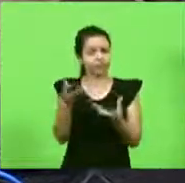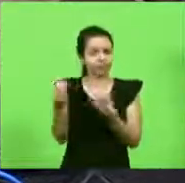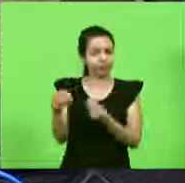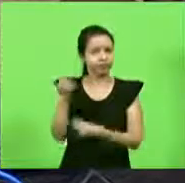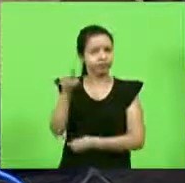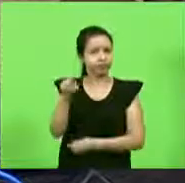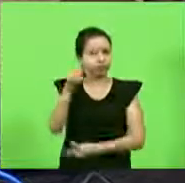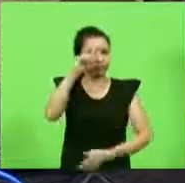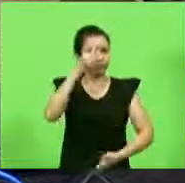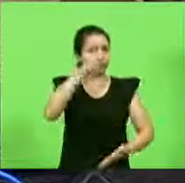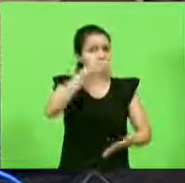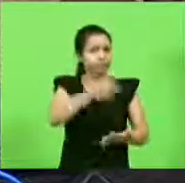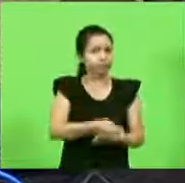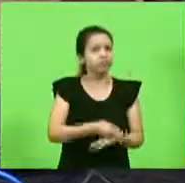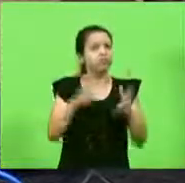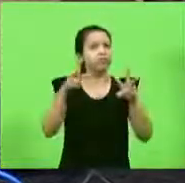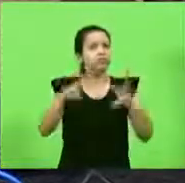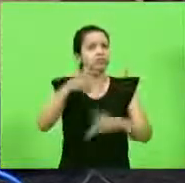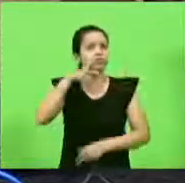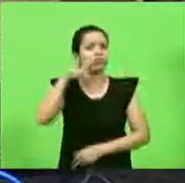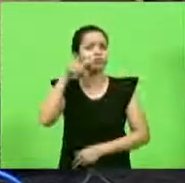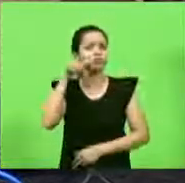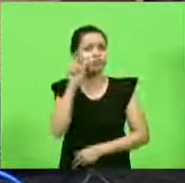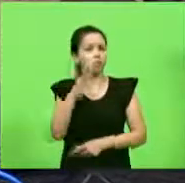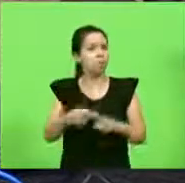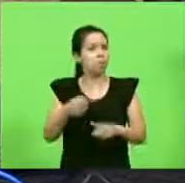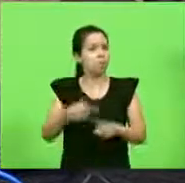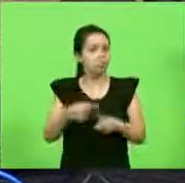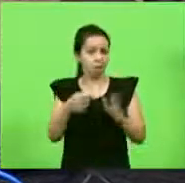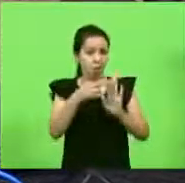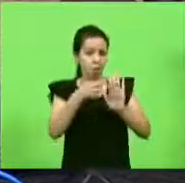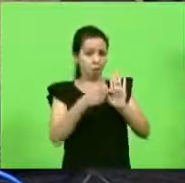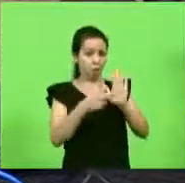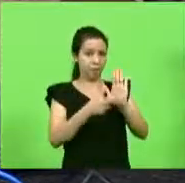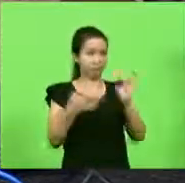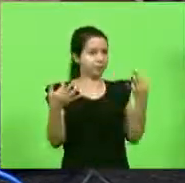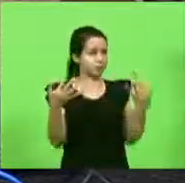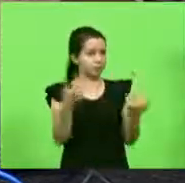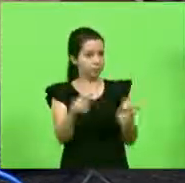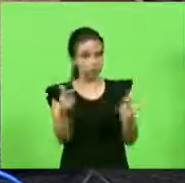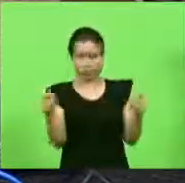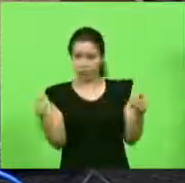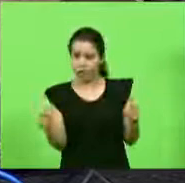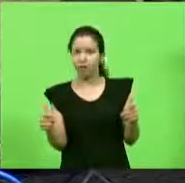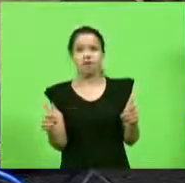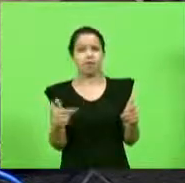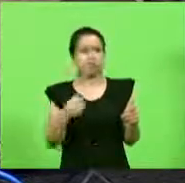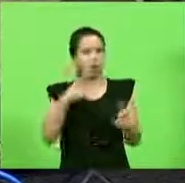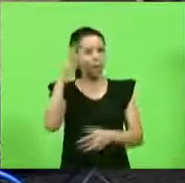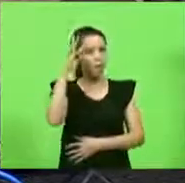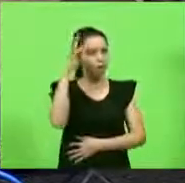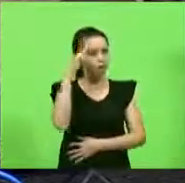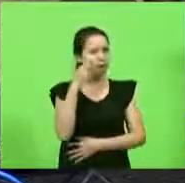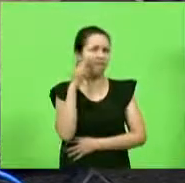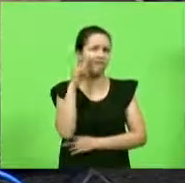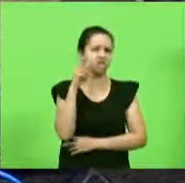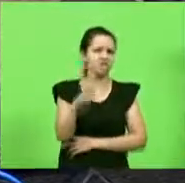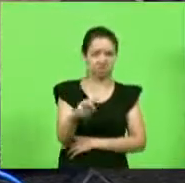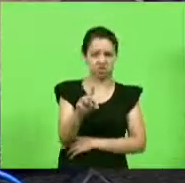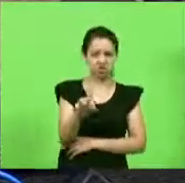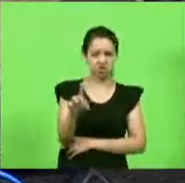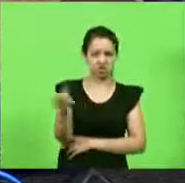tendo decisões como a que tomou ontem, porque não tem, não tem a regulamentação. Eu até imaginei, quando eu vi a direita